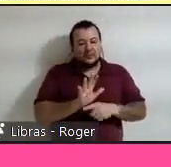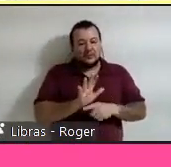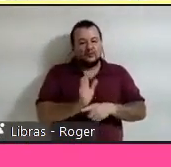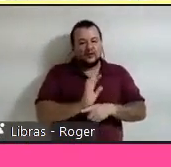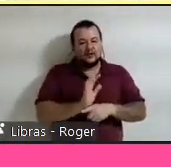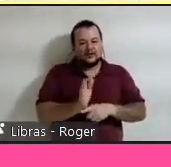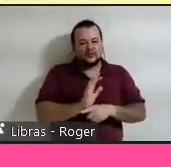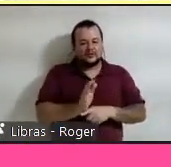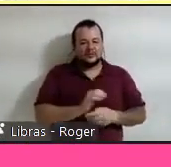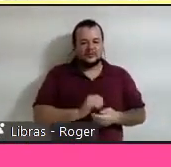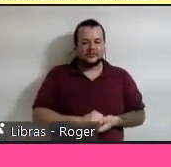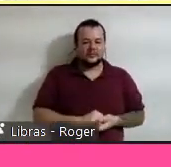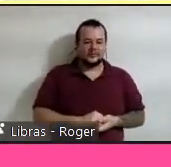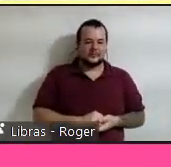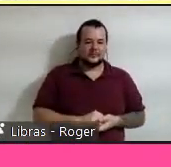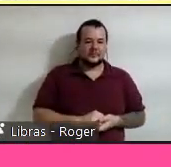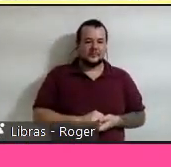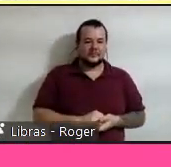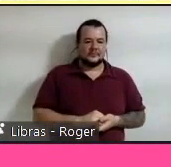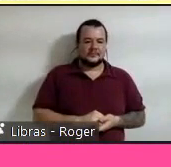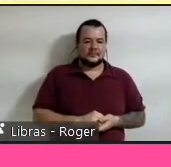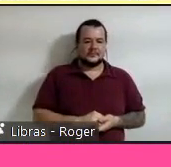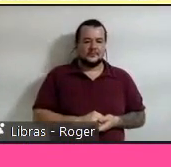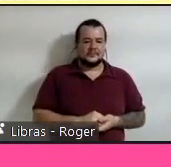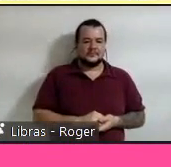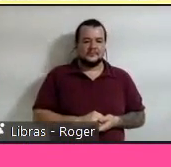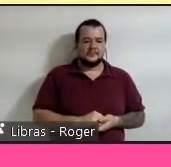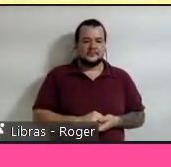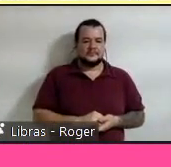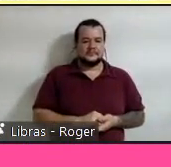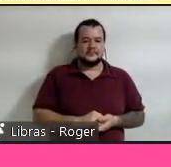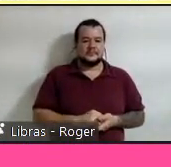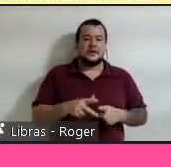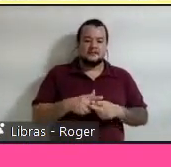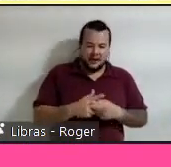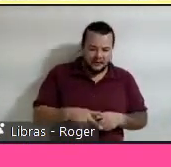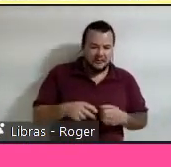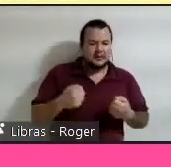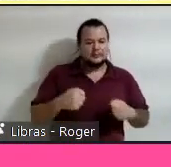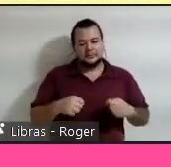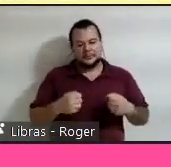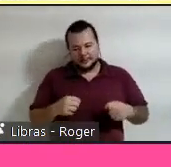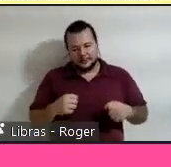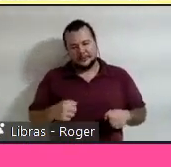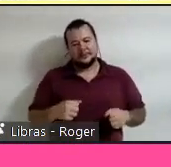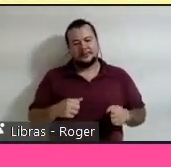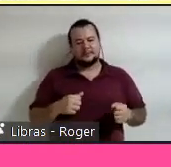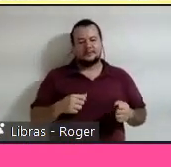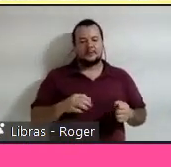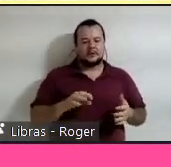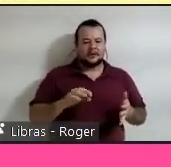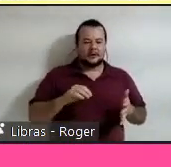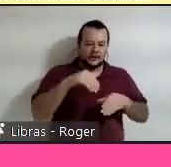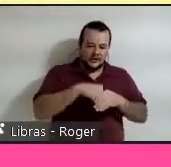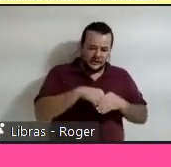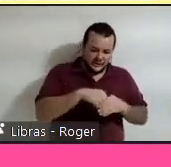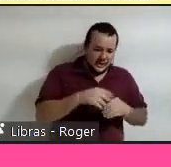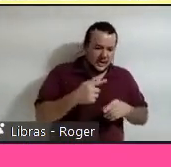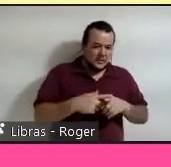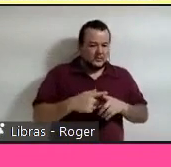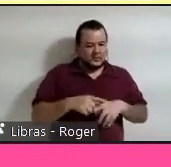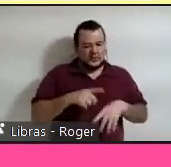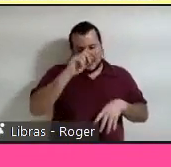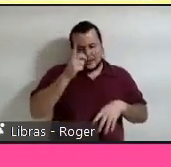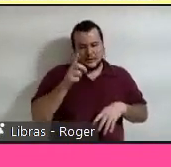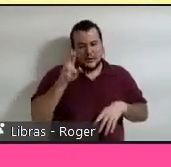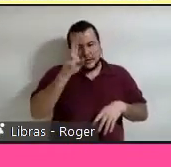A nossa ferramenta ela necessita de autenticação, porque a ideia é que cada usuário possa criar quantos ACVs ele quiser, na tela inicial é